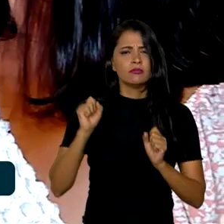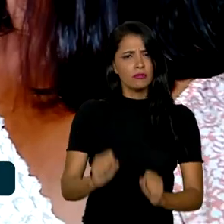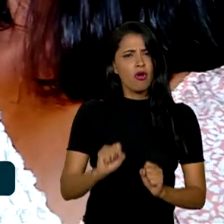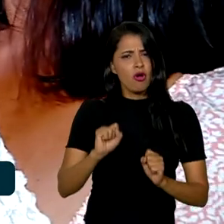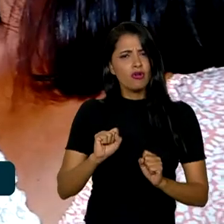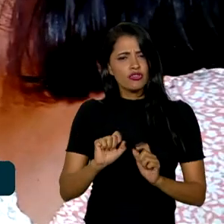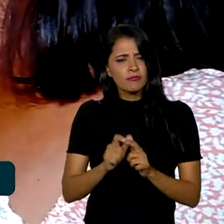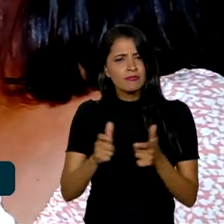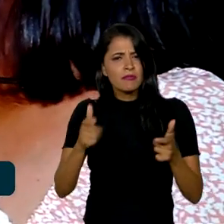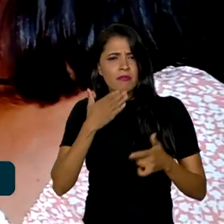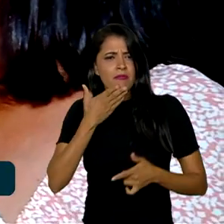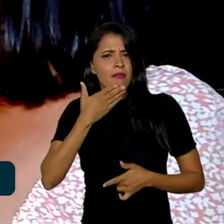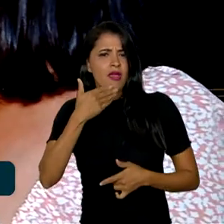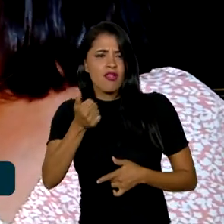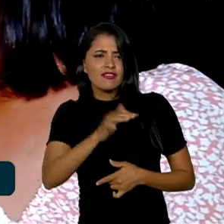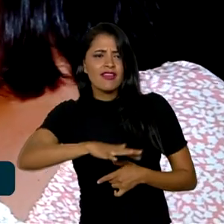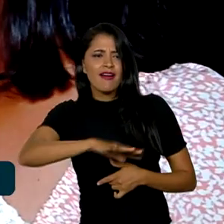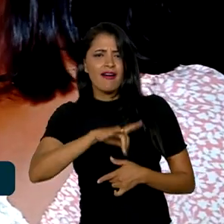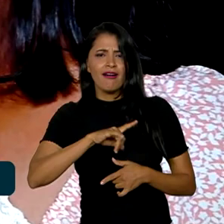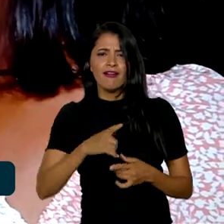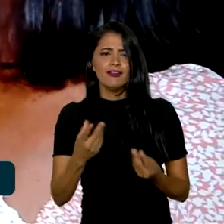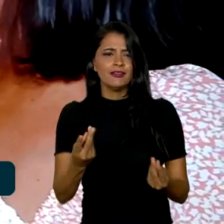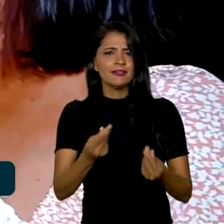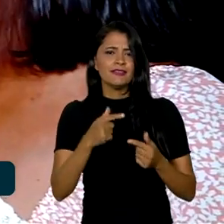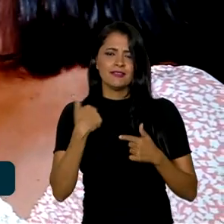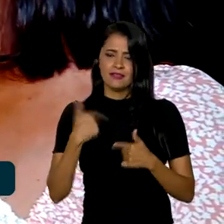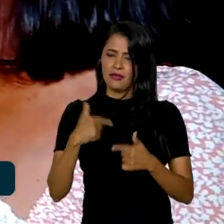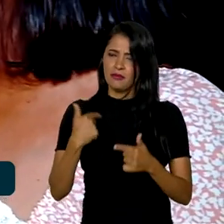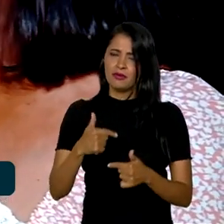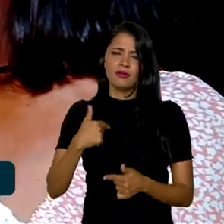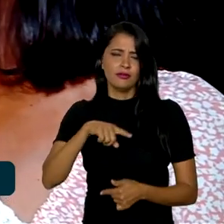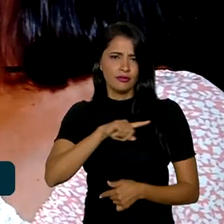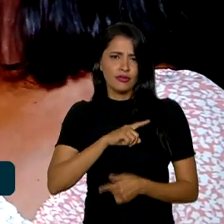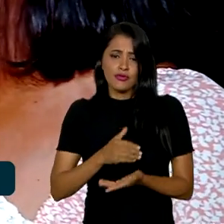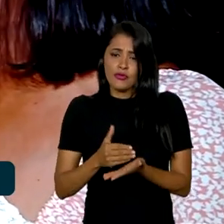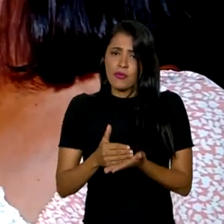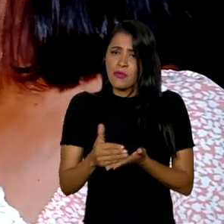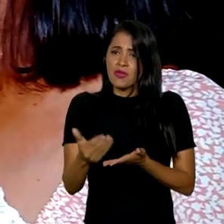enriquecer esse trabalho que a gente está começando a se perder.